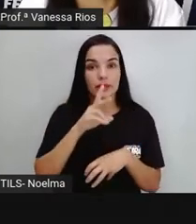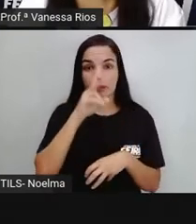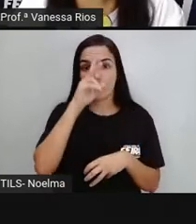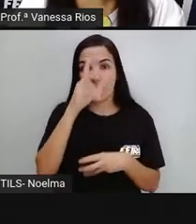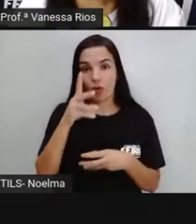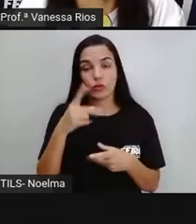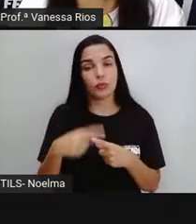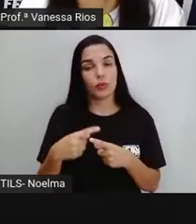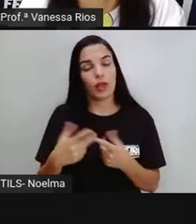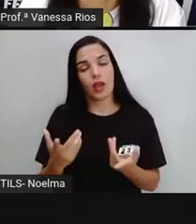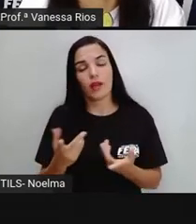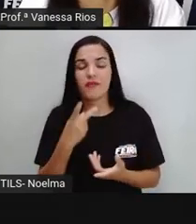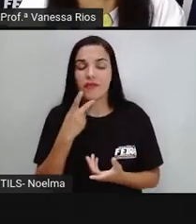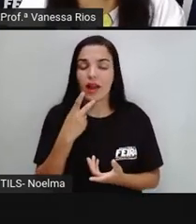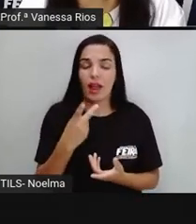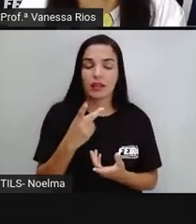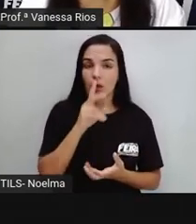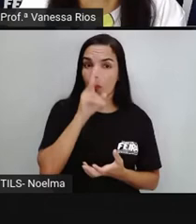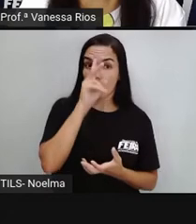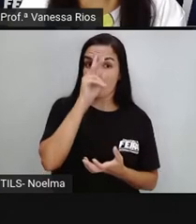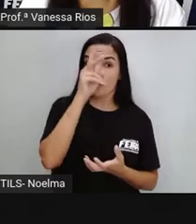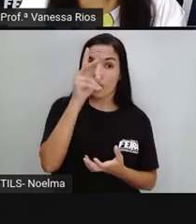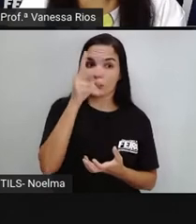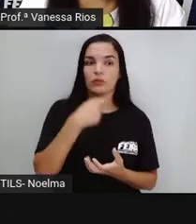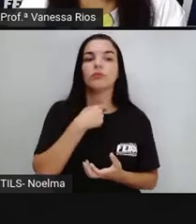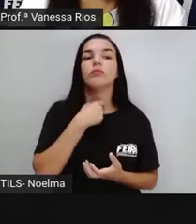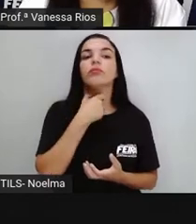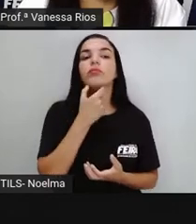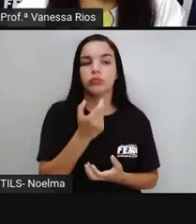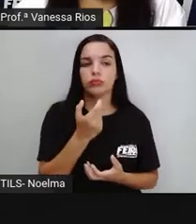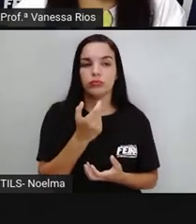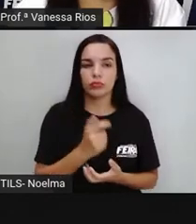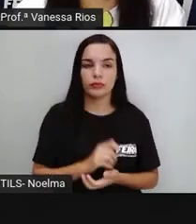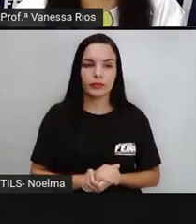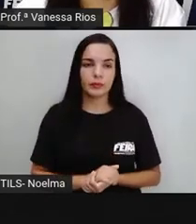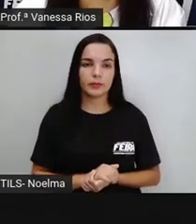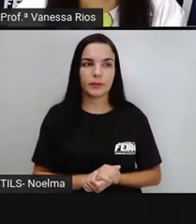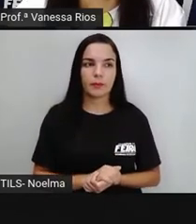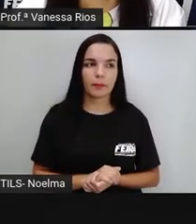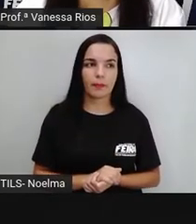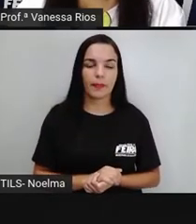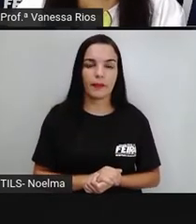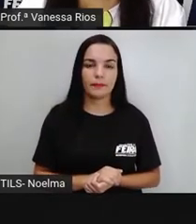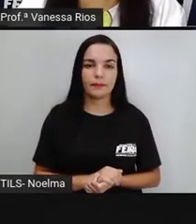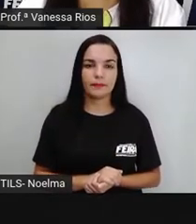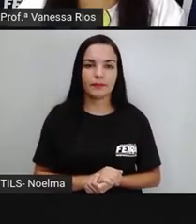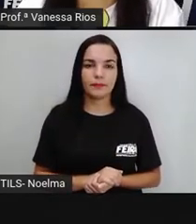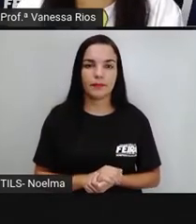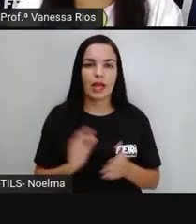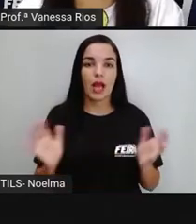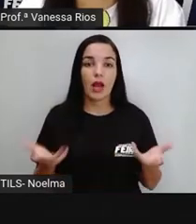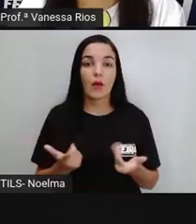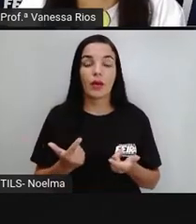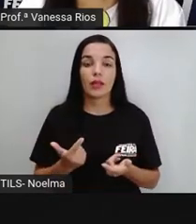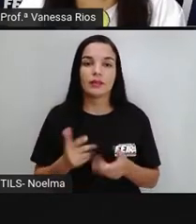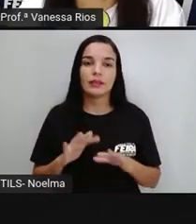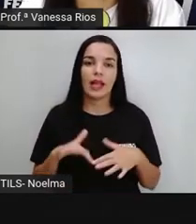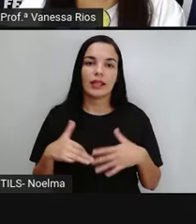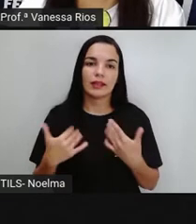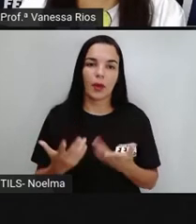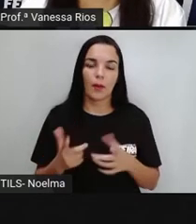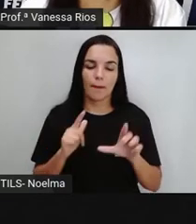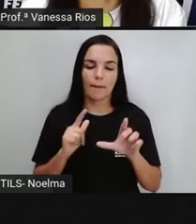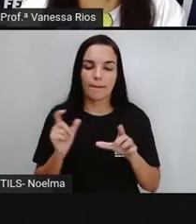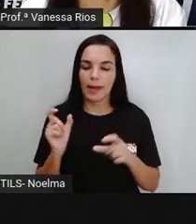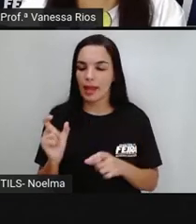enunciada, não é que é falada num tom mais forte. E aí as palavras, então, né?